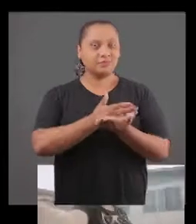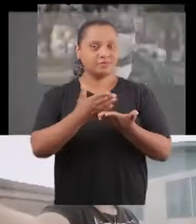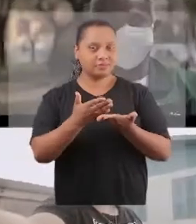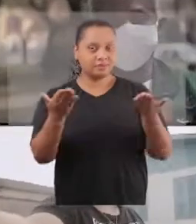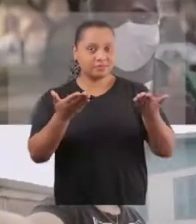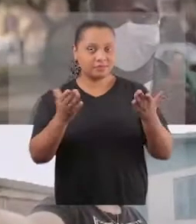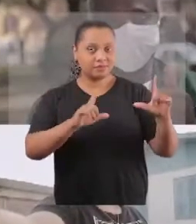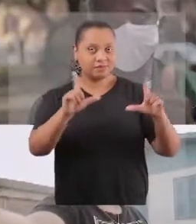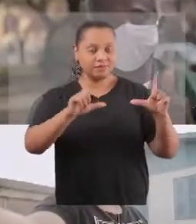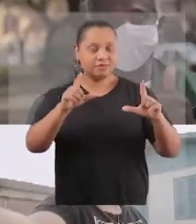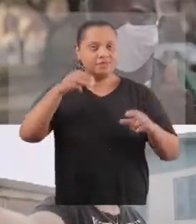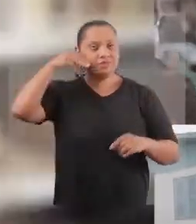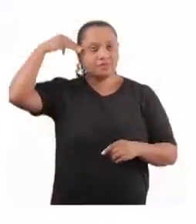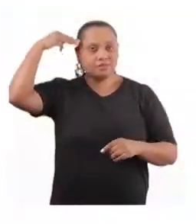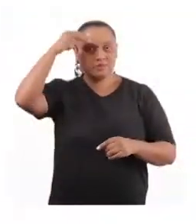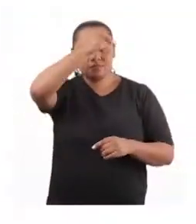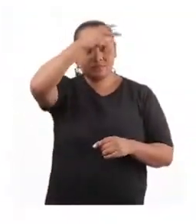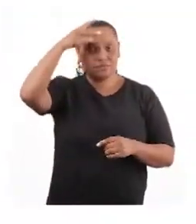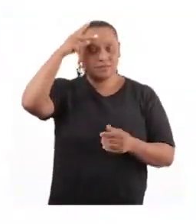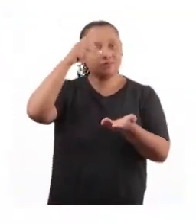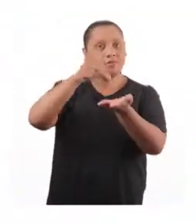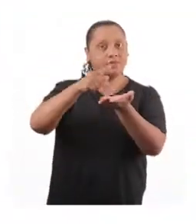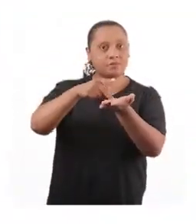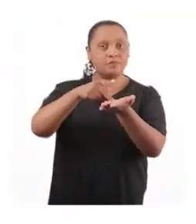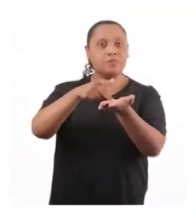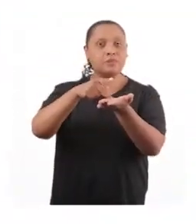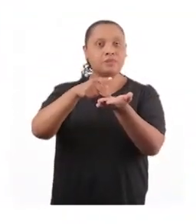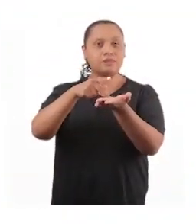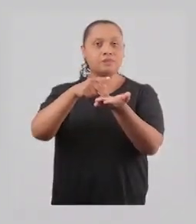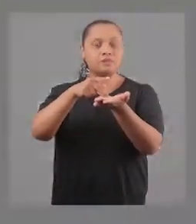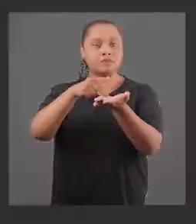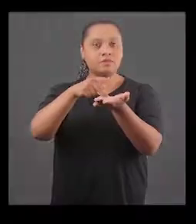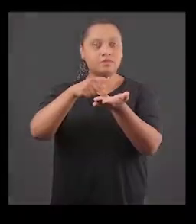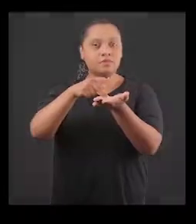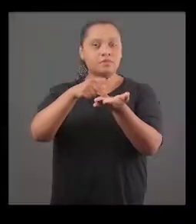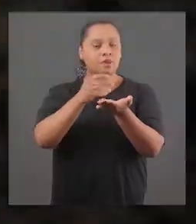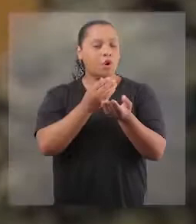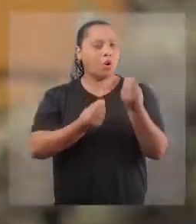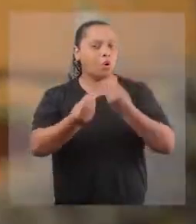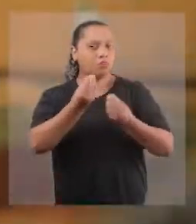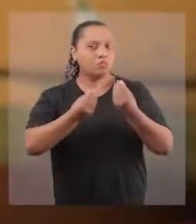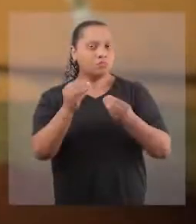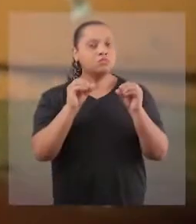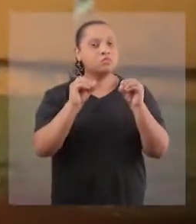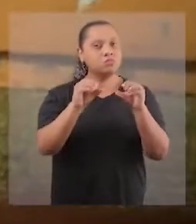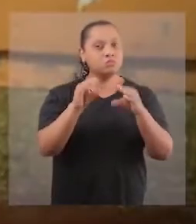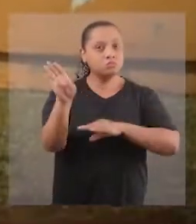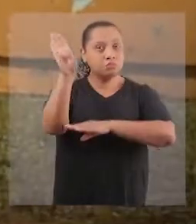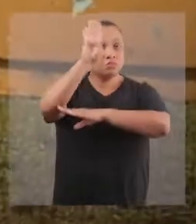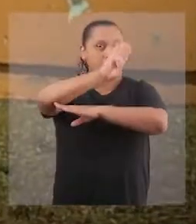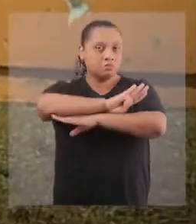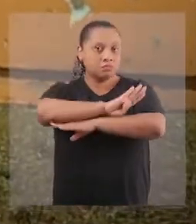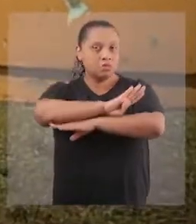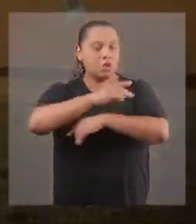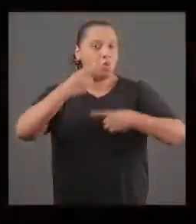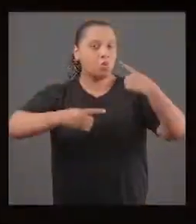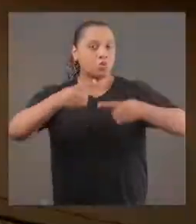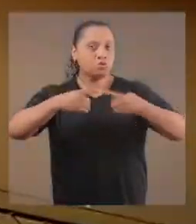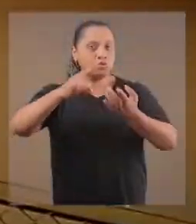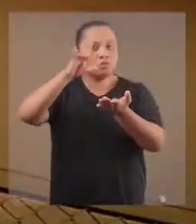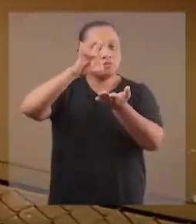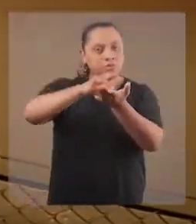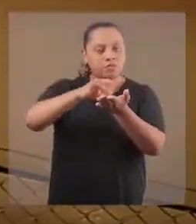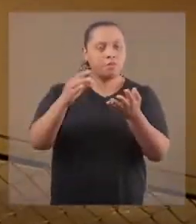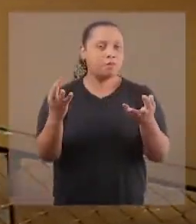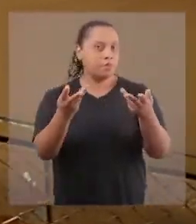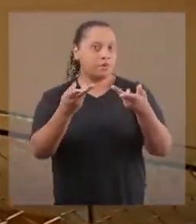Começa agora o programa Mainardi, prefeito de verdade. Como vai a educação em Bagé? No discurso